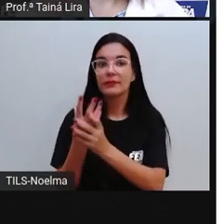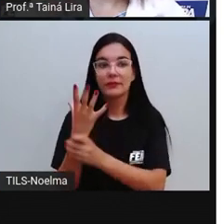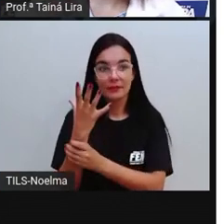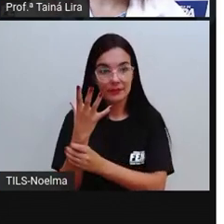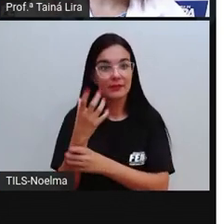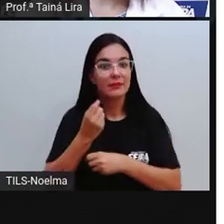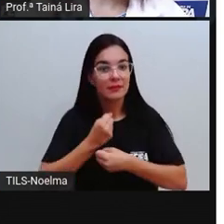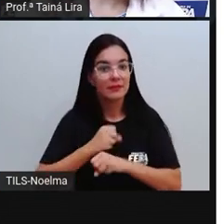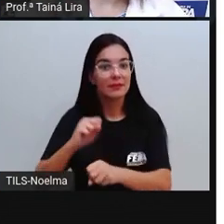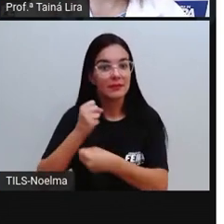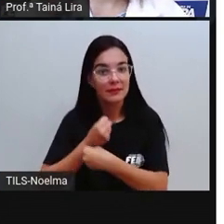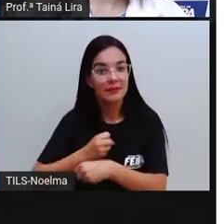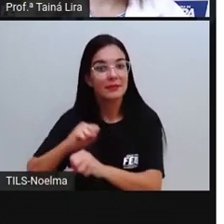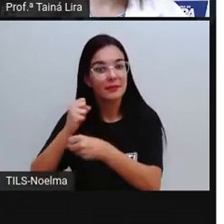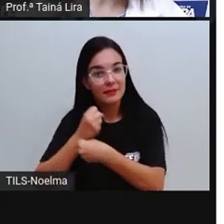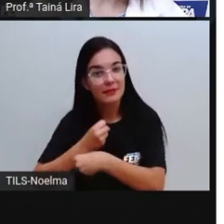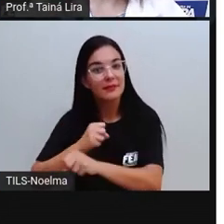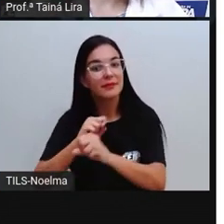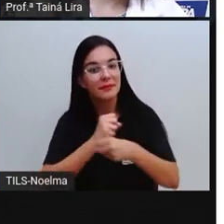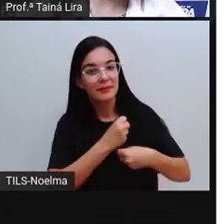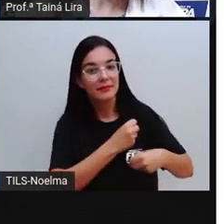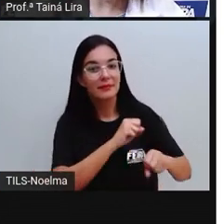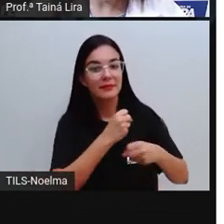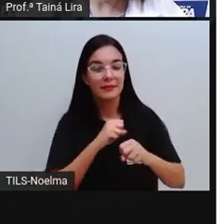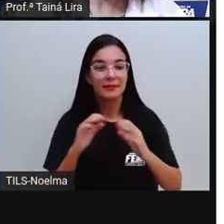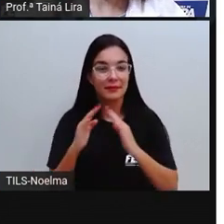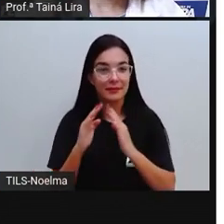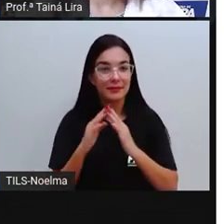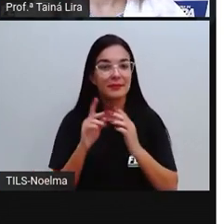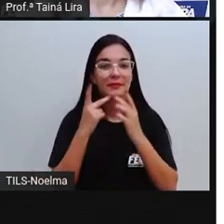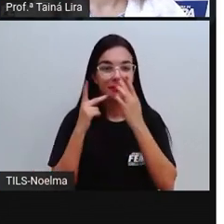mesmo que tem na vassoura que a gente tem em casa, certo?